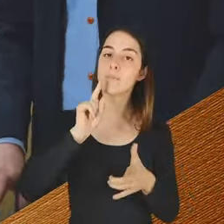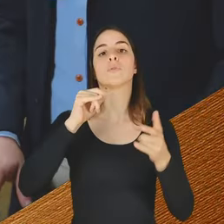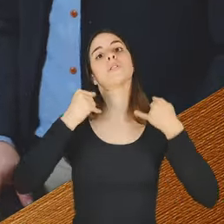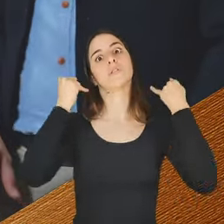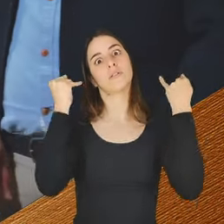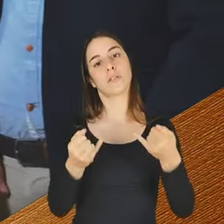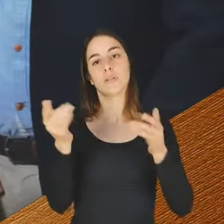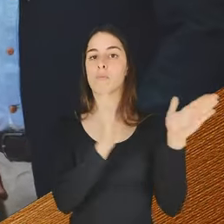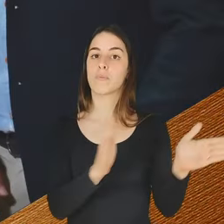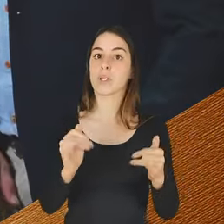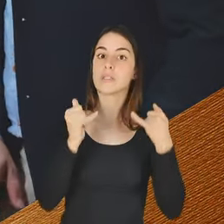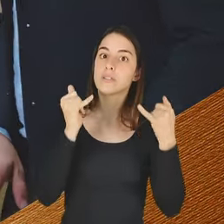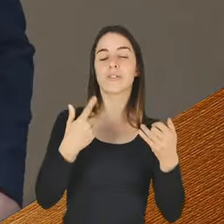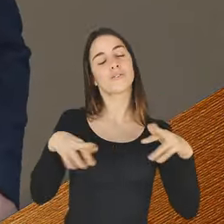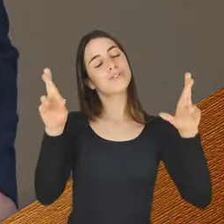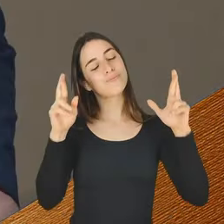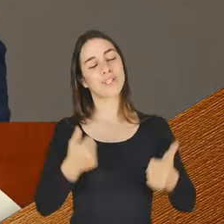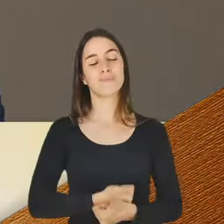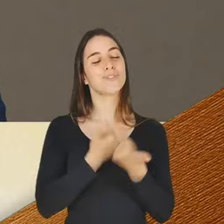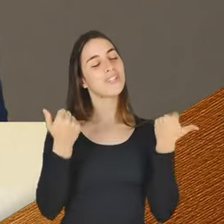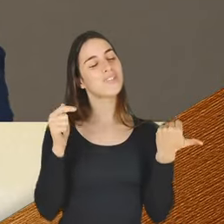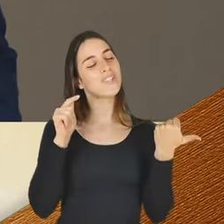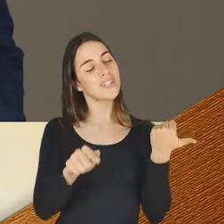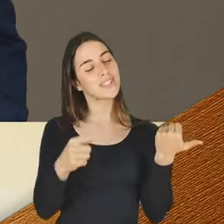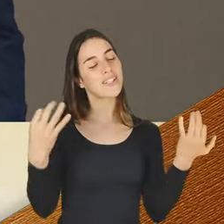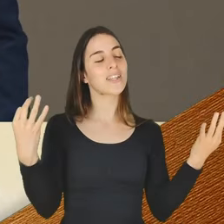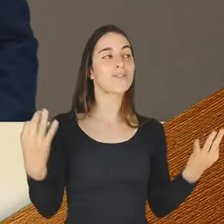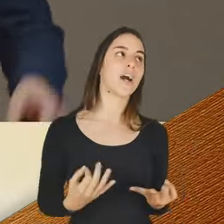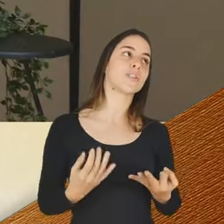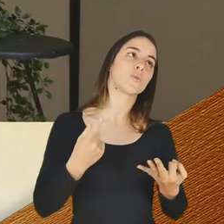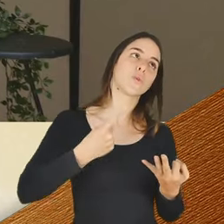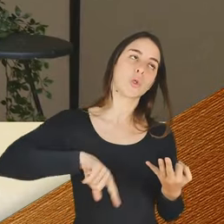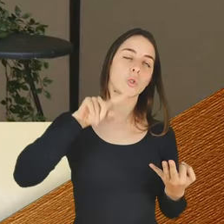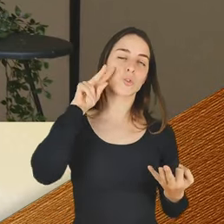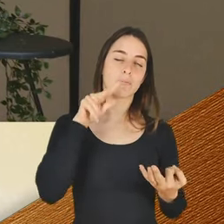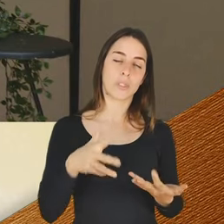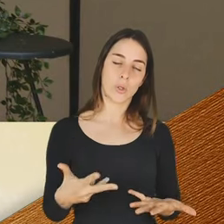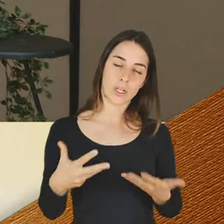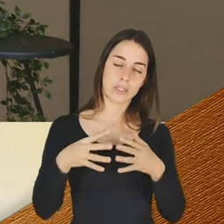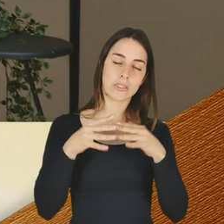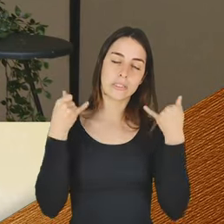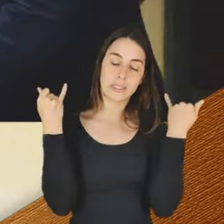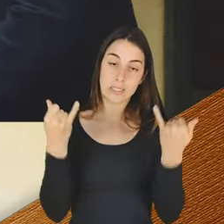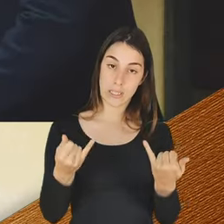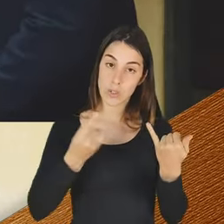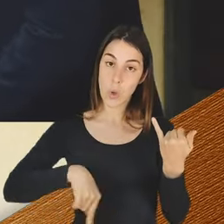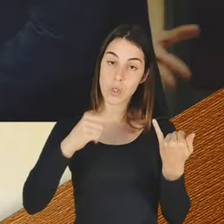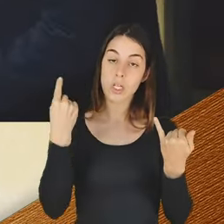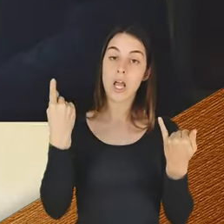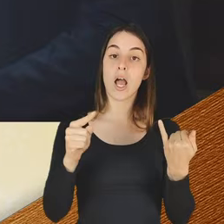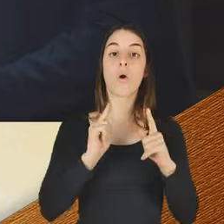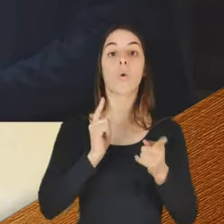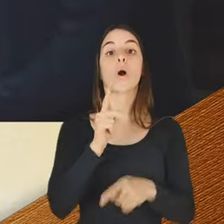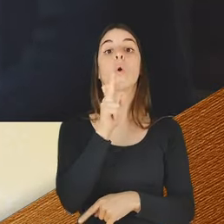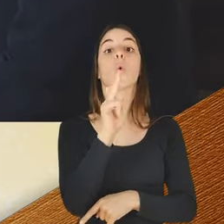próximo momento, que espero que seja melhor do que este que acabamos de presenciar. A seguir, temos o nosso